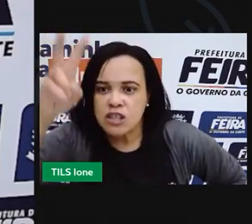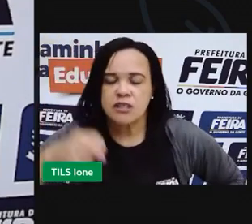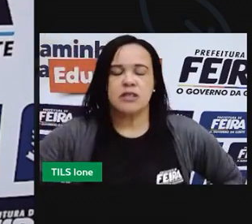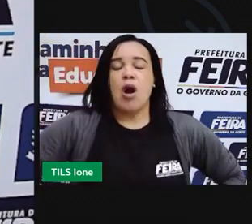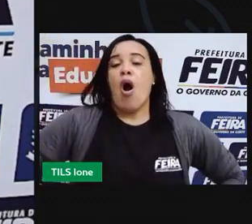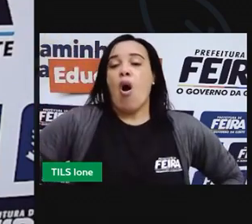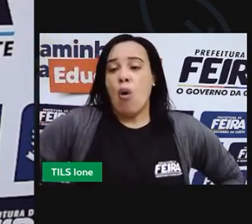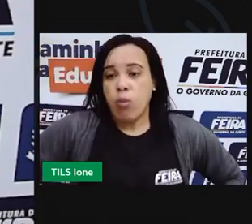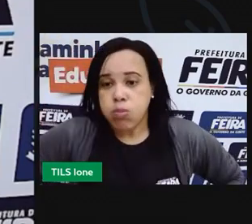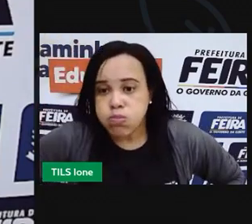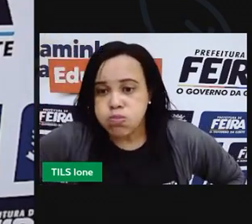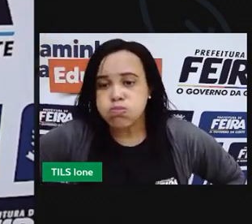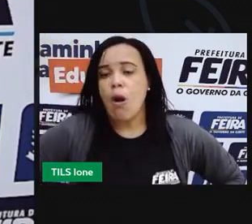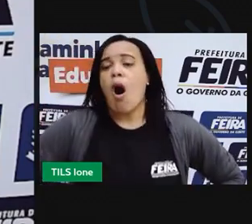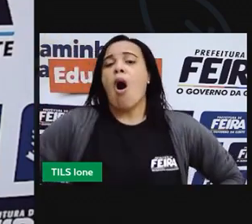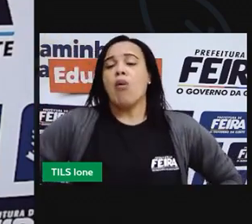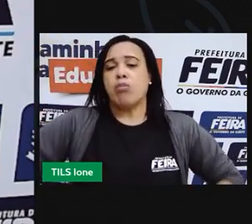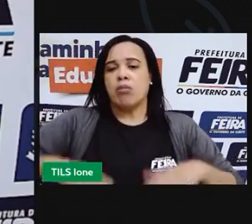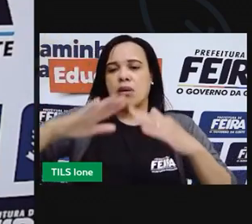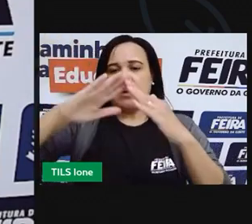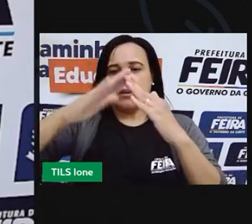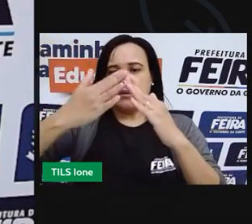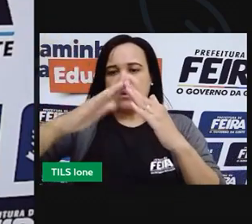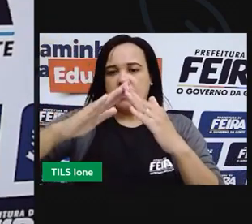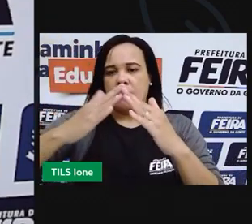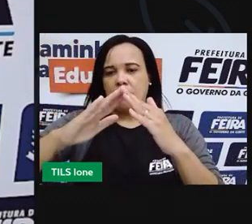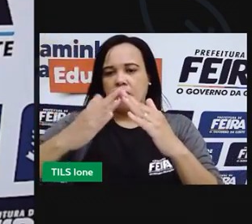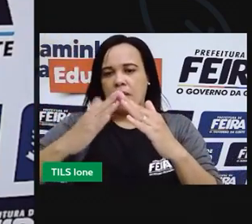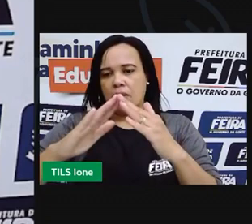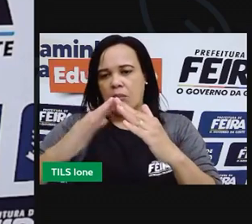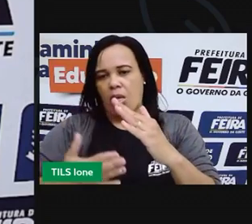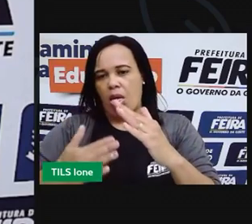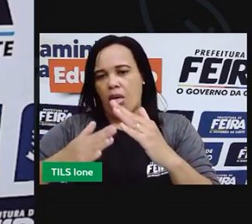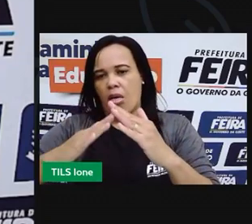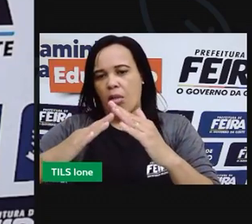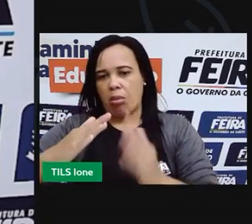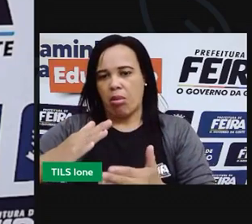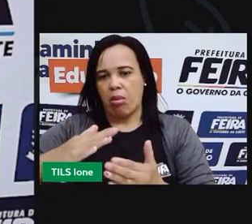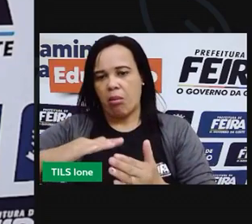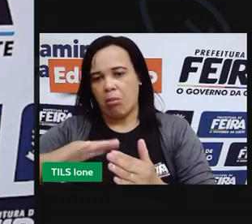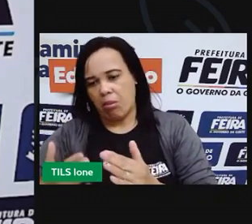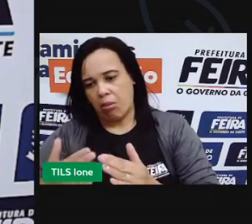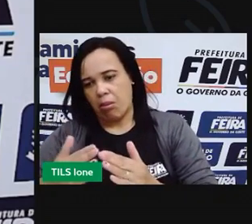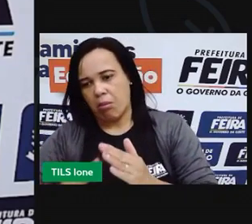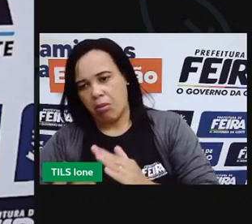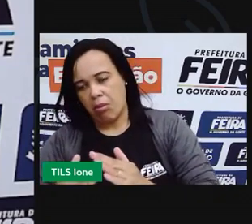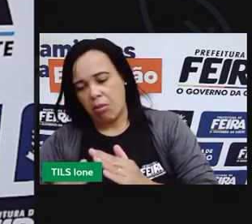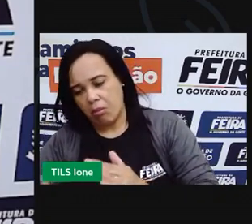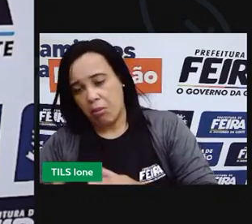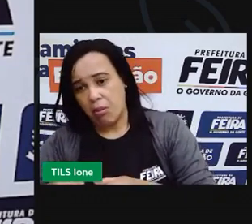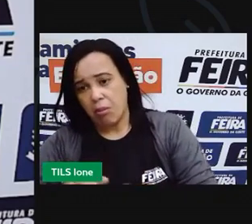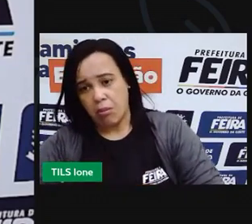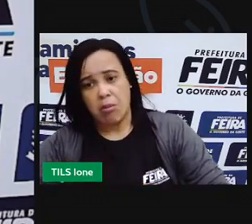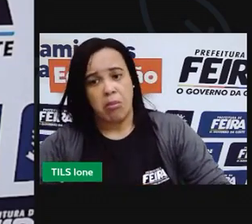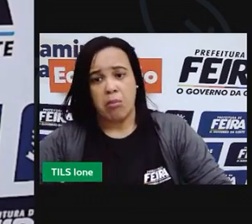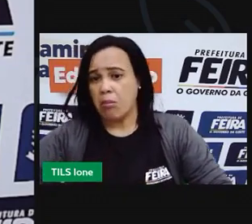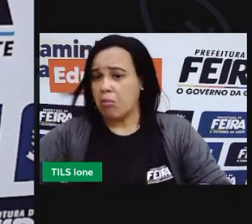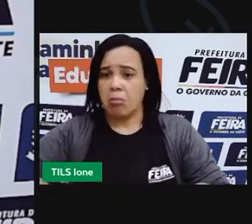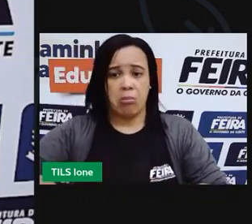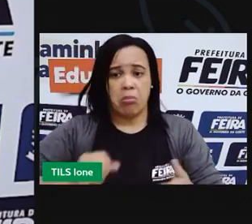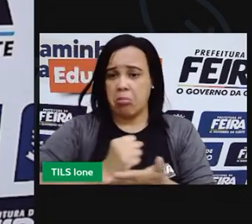Soprou, soprou. A casa de madeira se despedaçou. Caiu. E os dois porquinhos, ó.